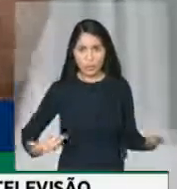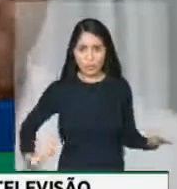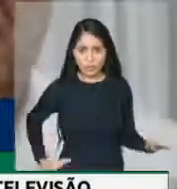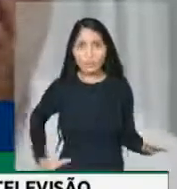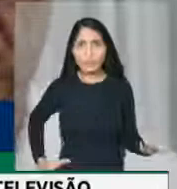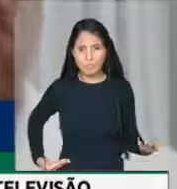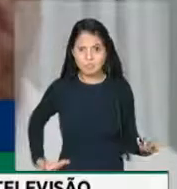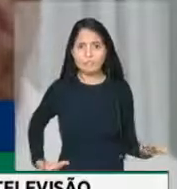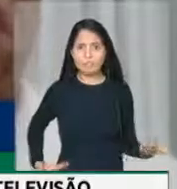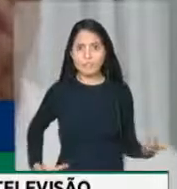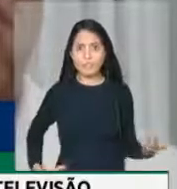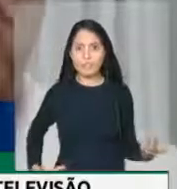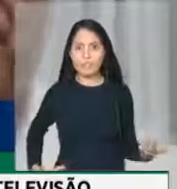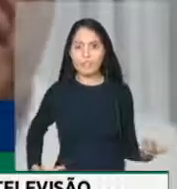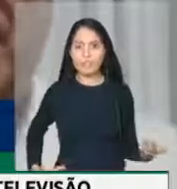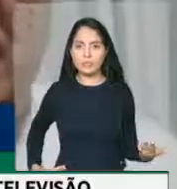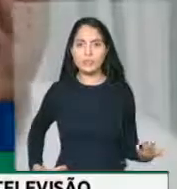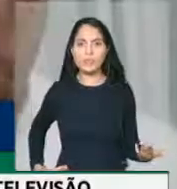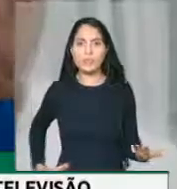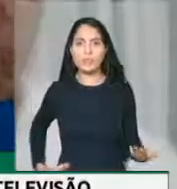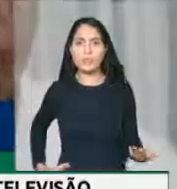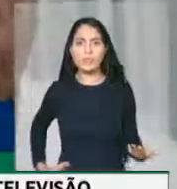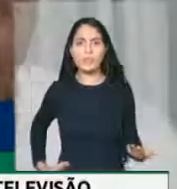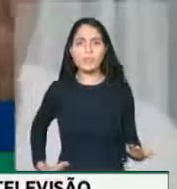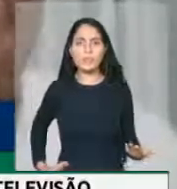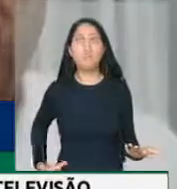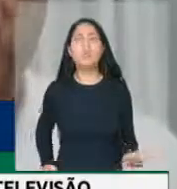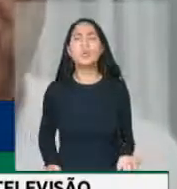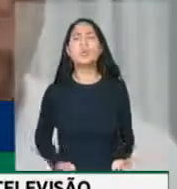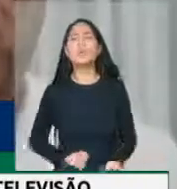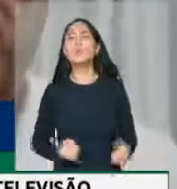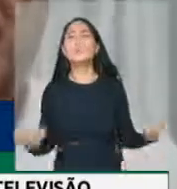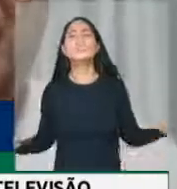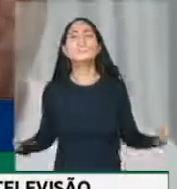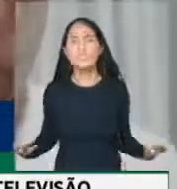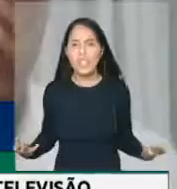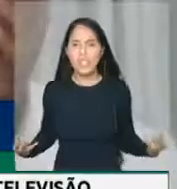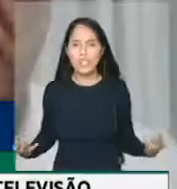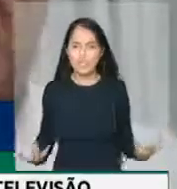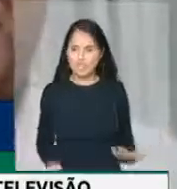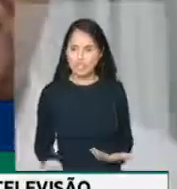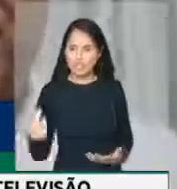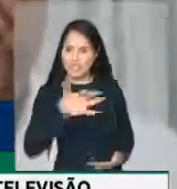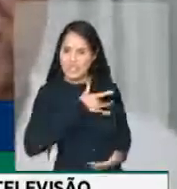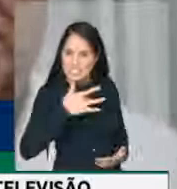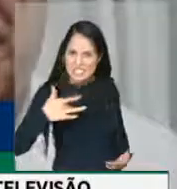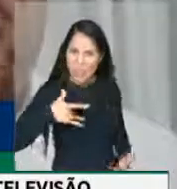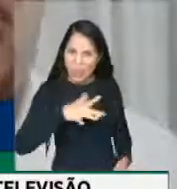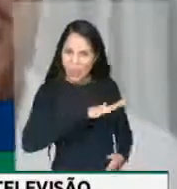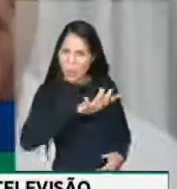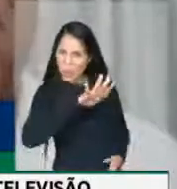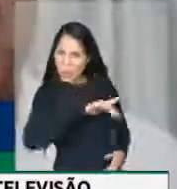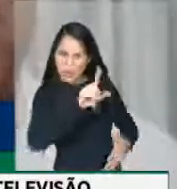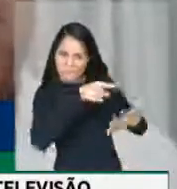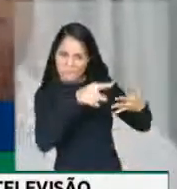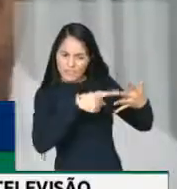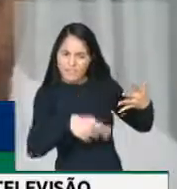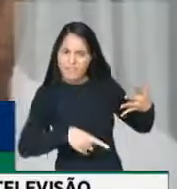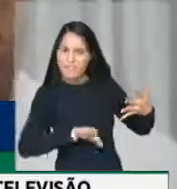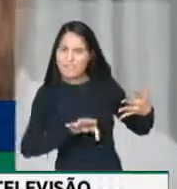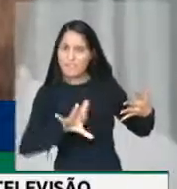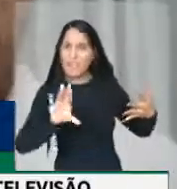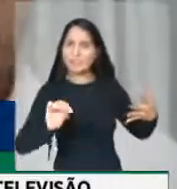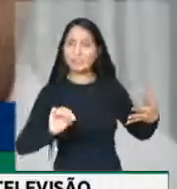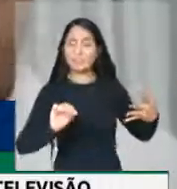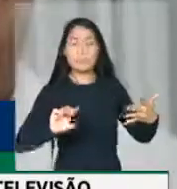a ousadia de vetar 9 bilhões de recursos da saúde que deveriam ser repassados a estados e